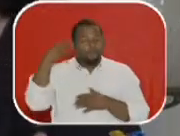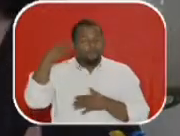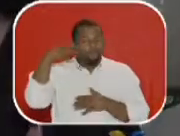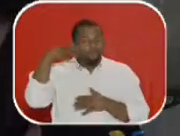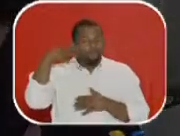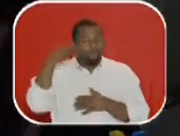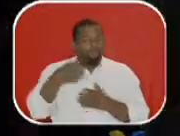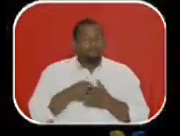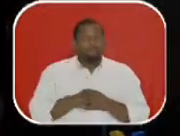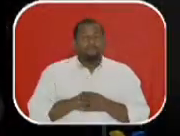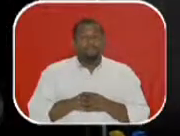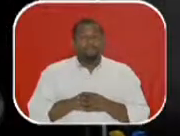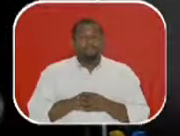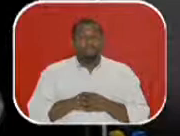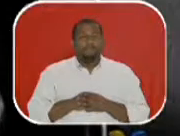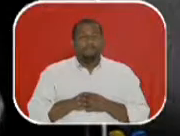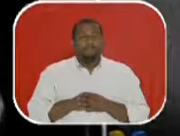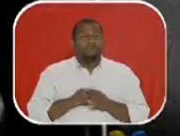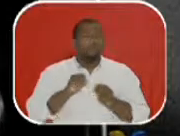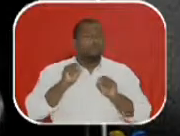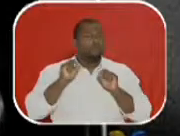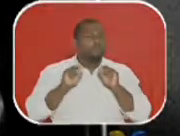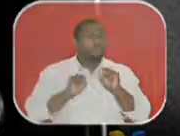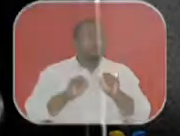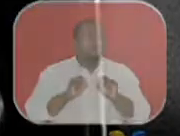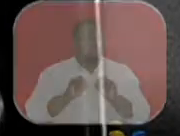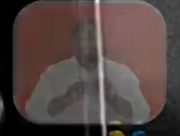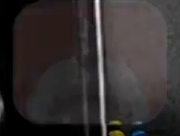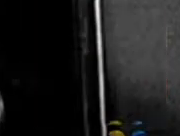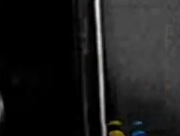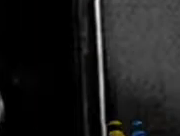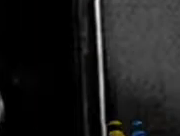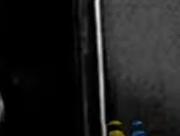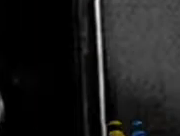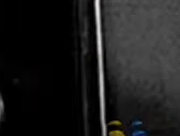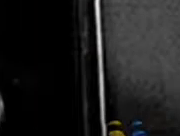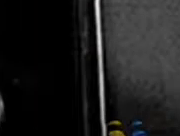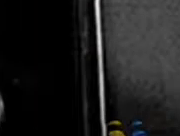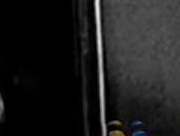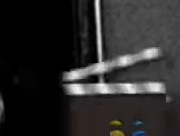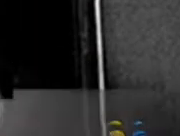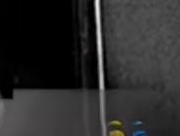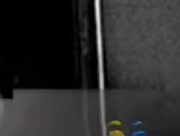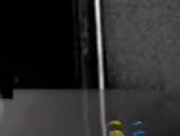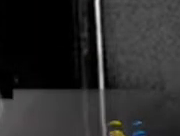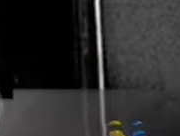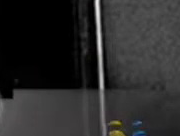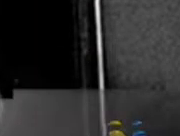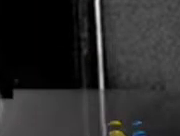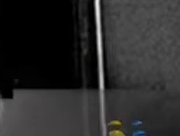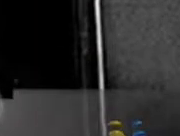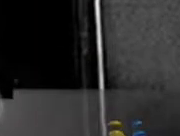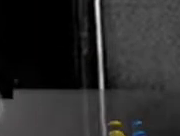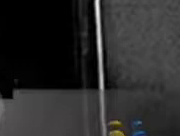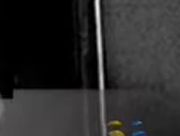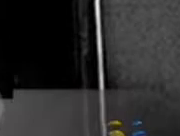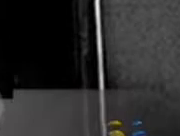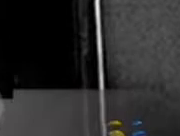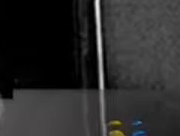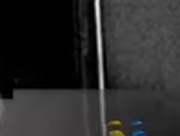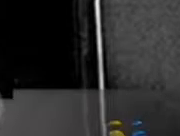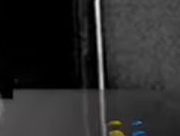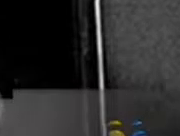rádio. Por que sente tanto assim a falta de Isabel Cristina?